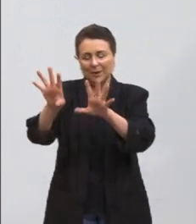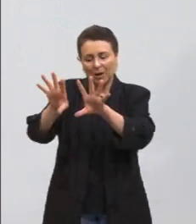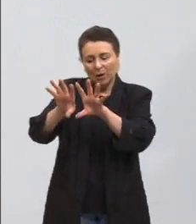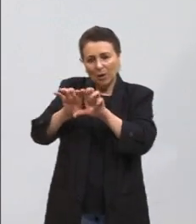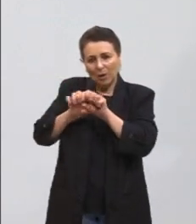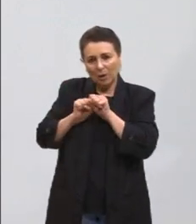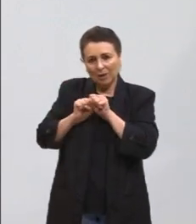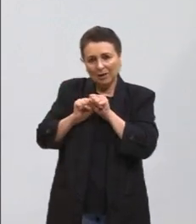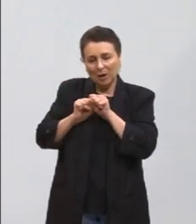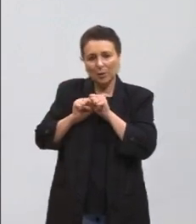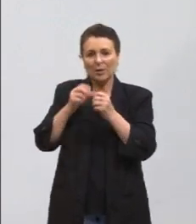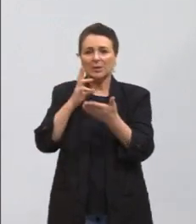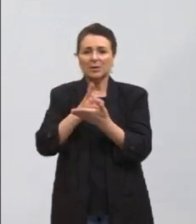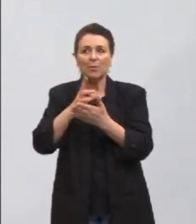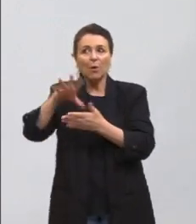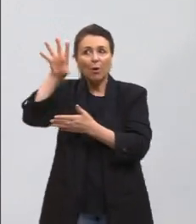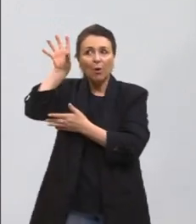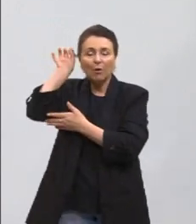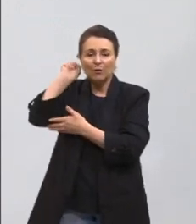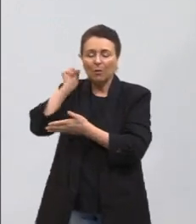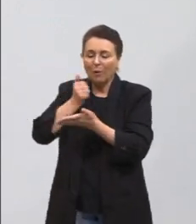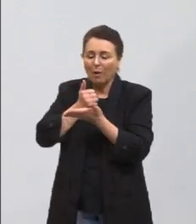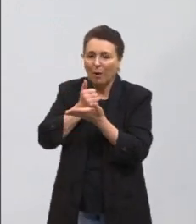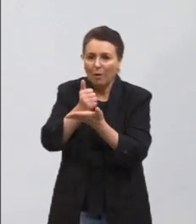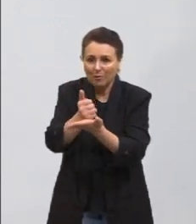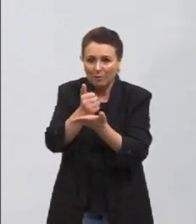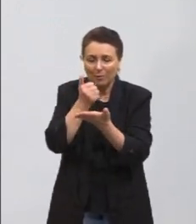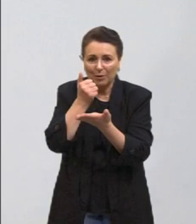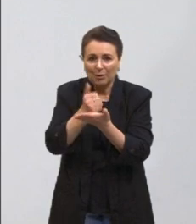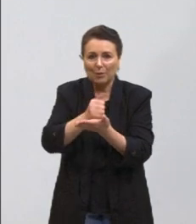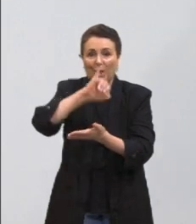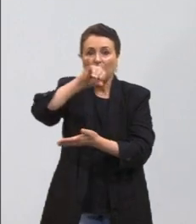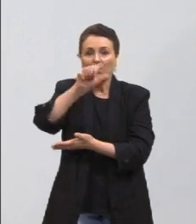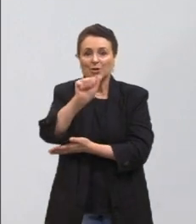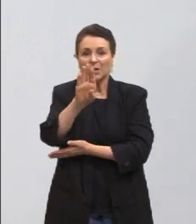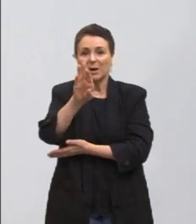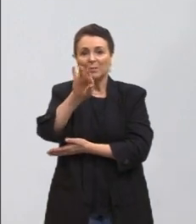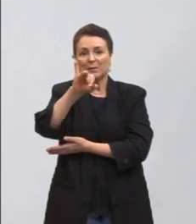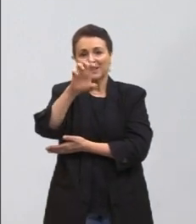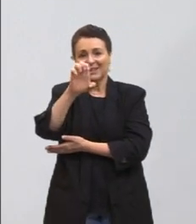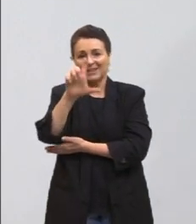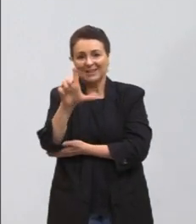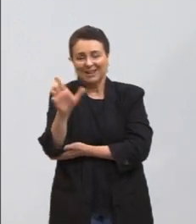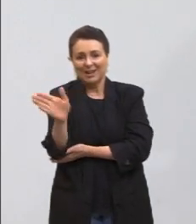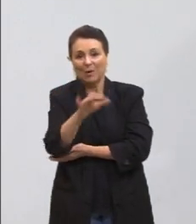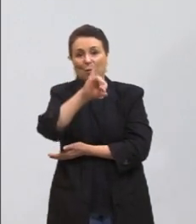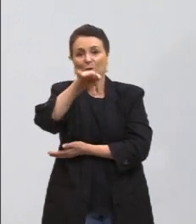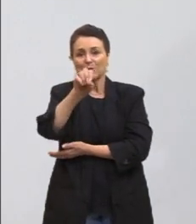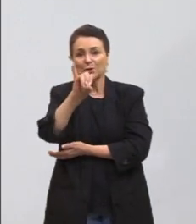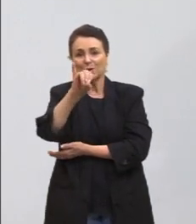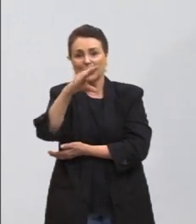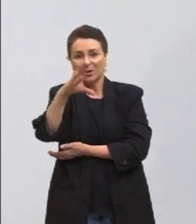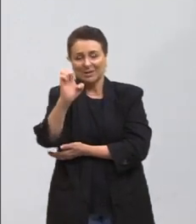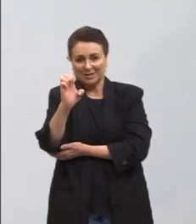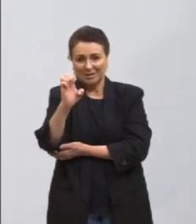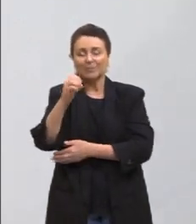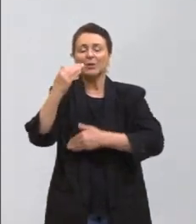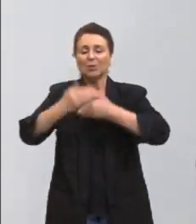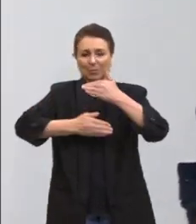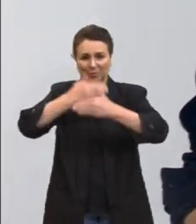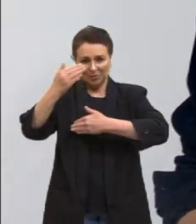nos deu voz, nos ouviu, nos apoiou, ao Gabriel, às joias, que deram o suporte para que o processo